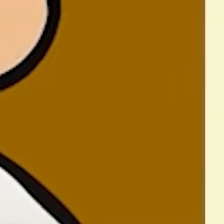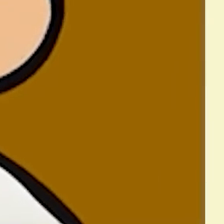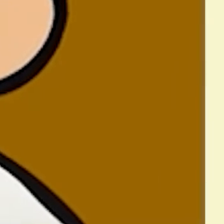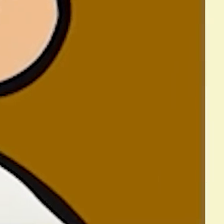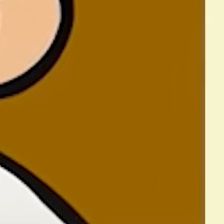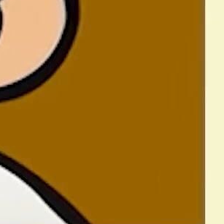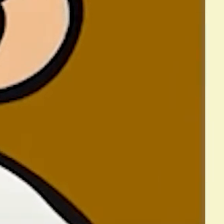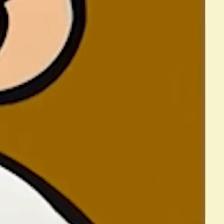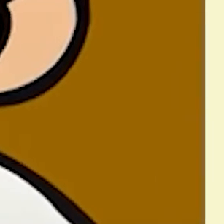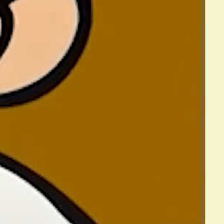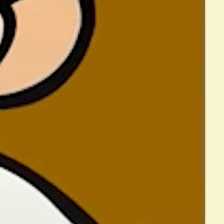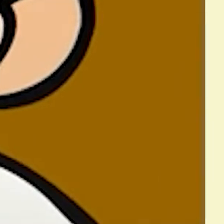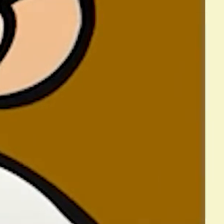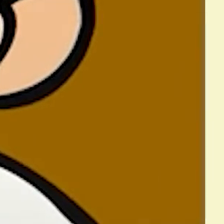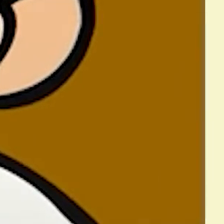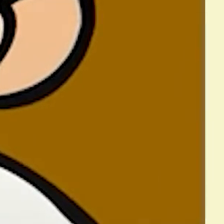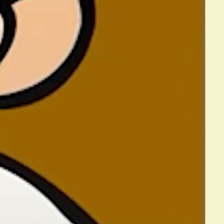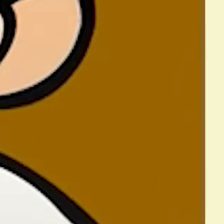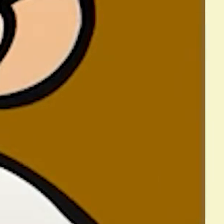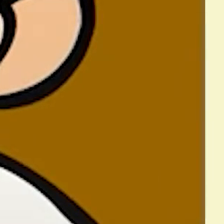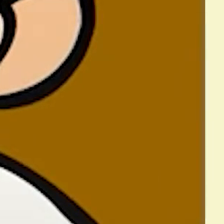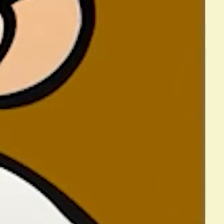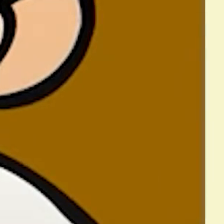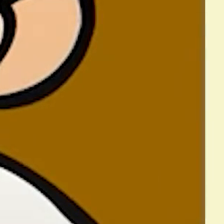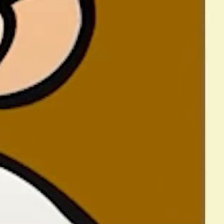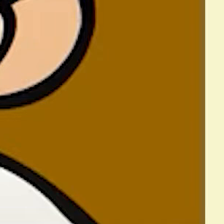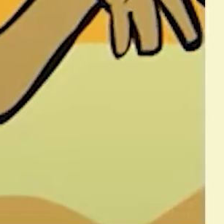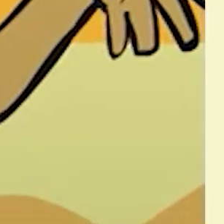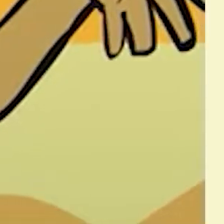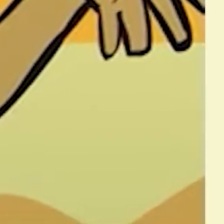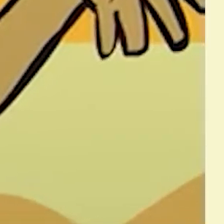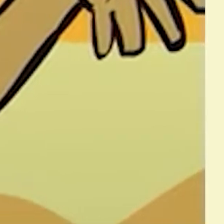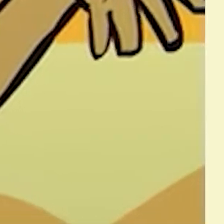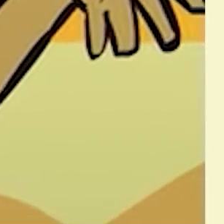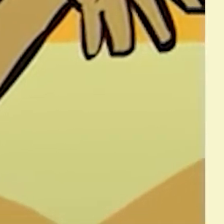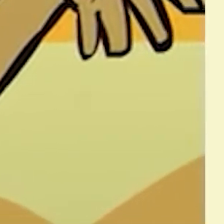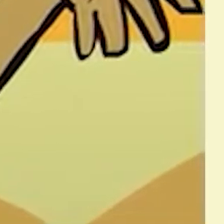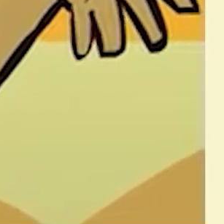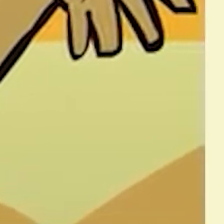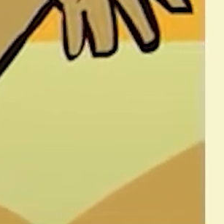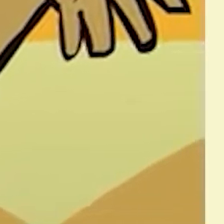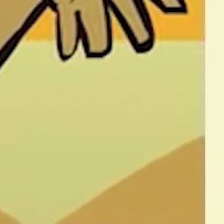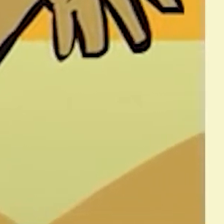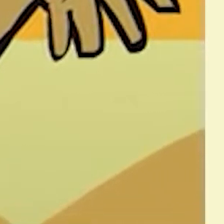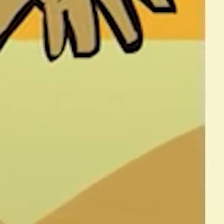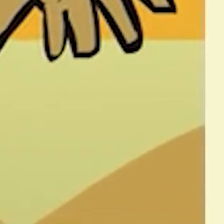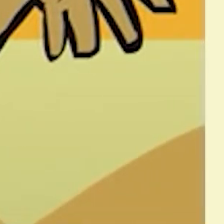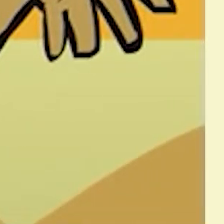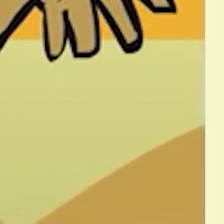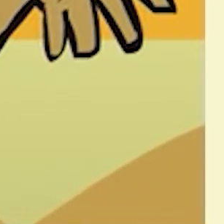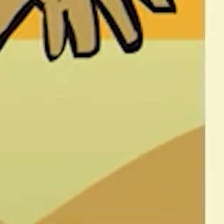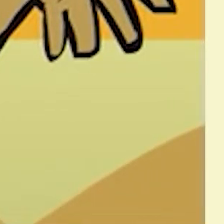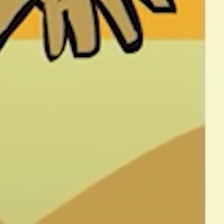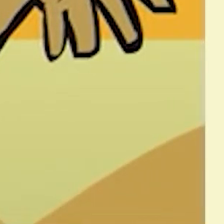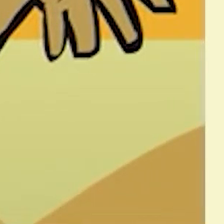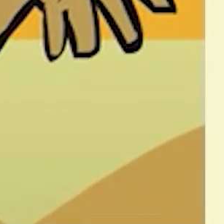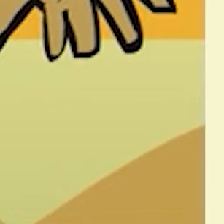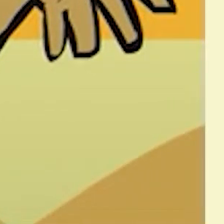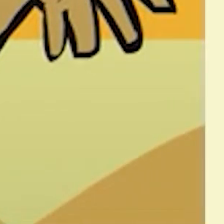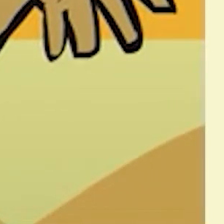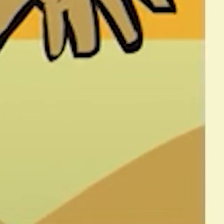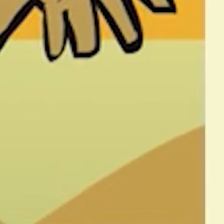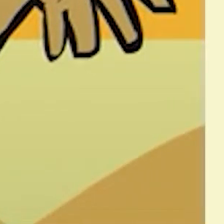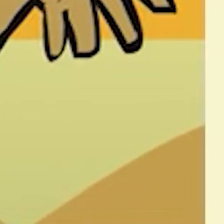Mas, tia, a gente não deve comprar nunca um brinquedo novo? Não, querida. Não é isso. Seus pais podem lhe dar outros